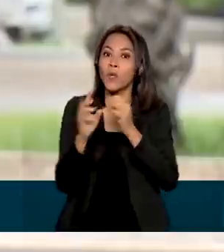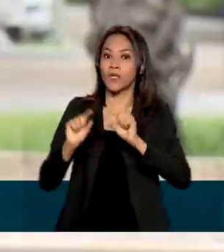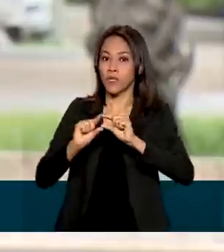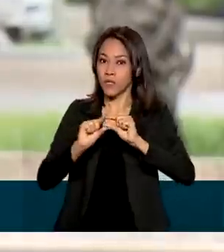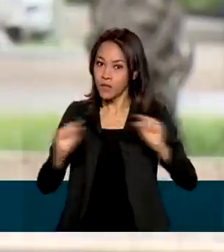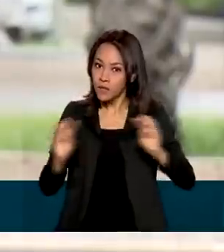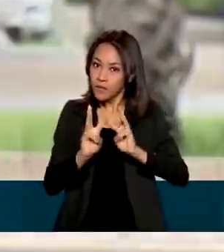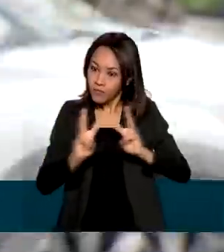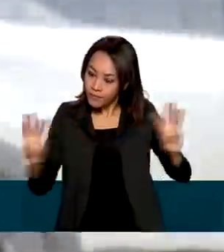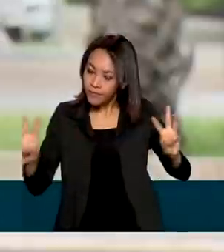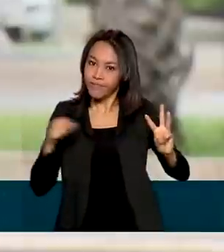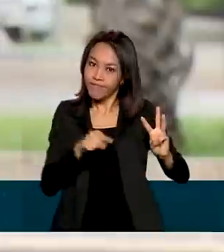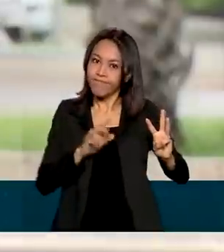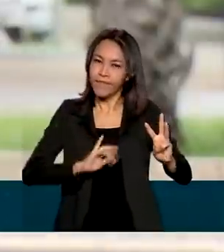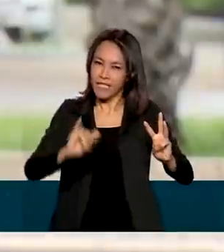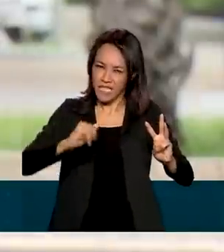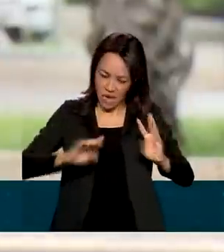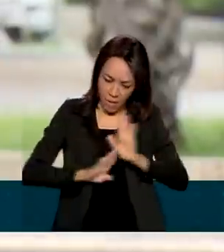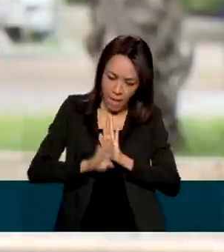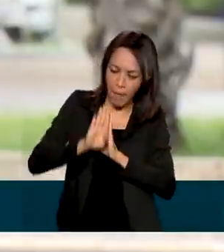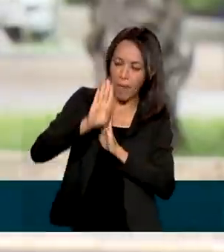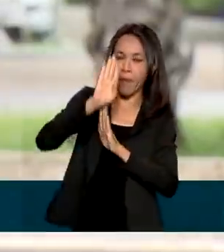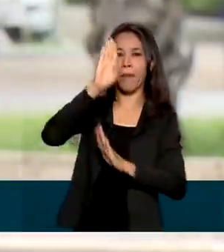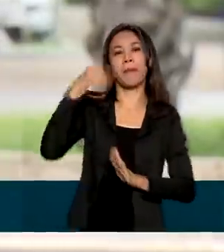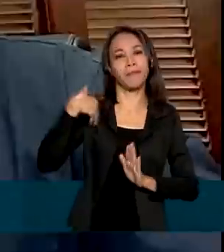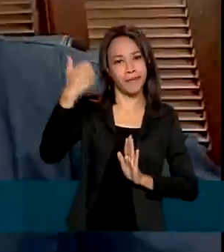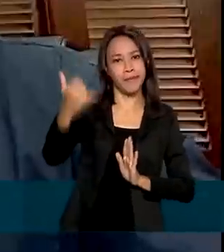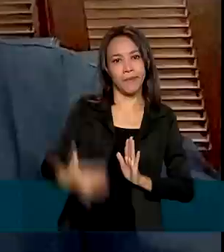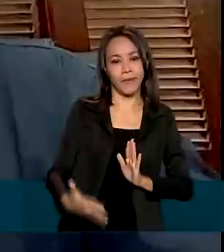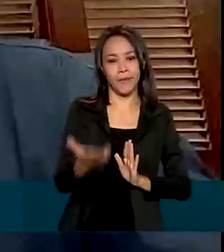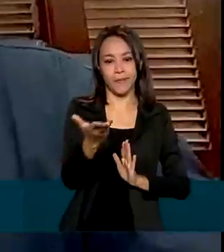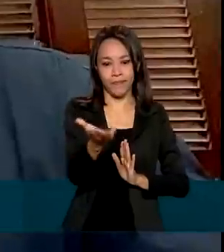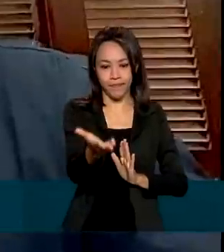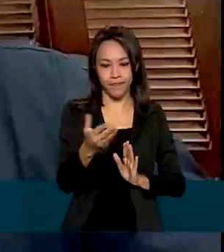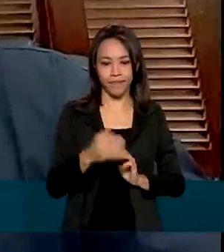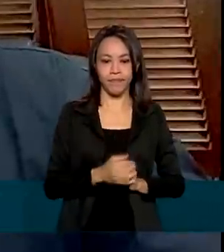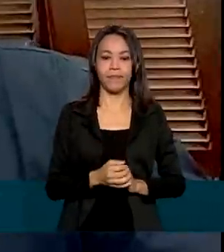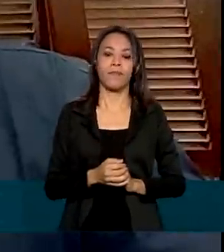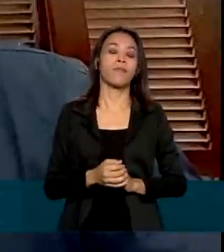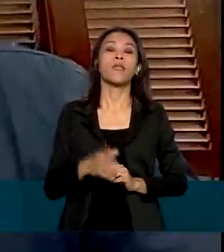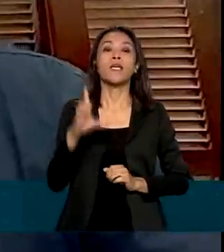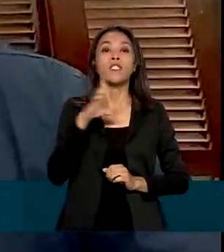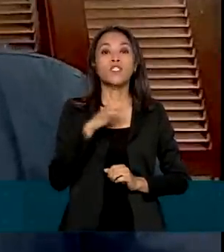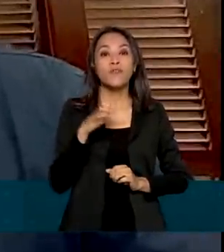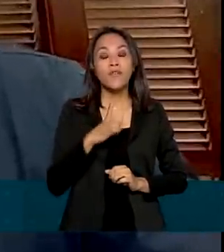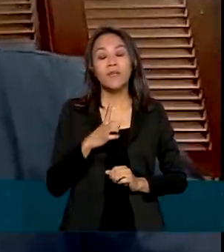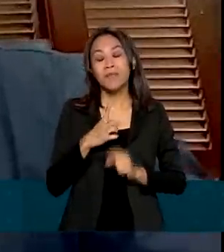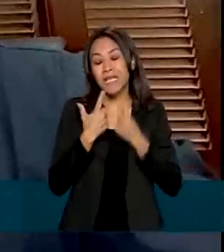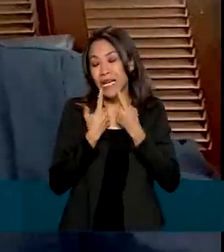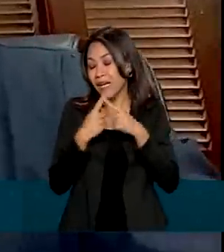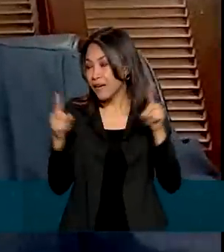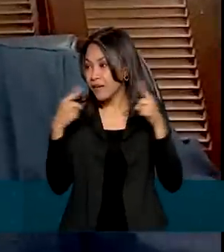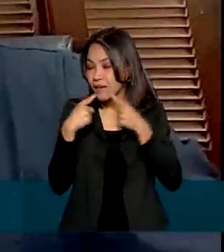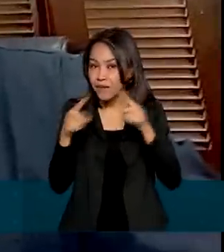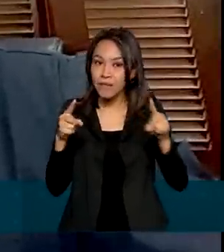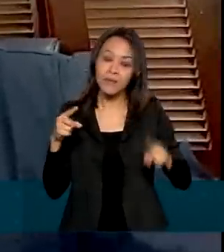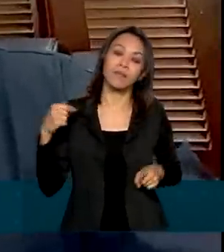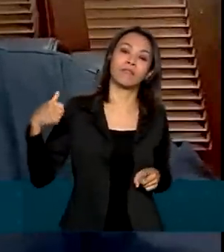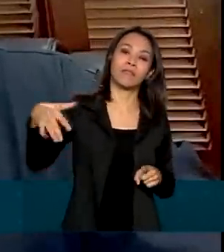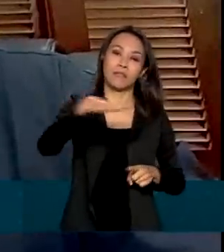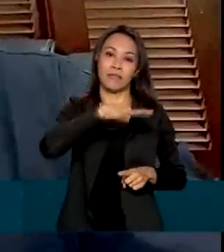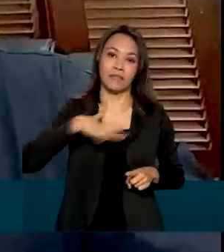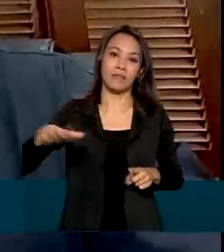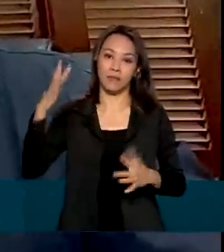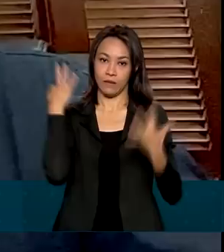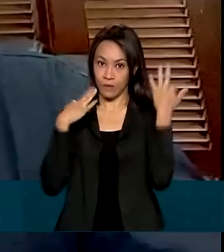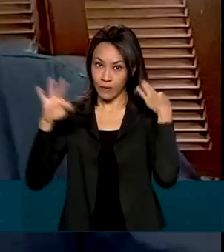dispararam este ano, segundo a Senacom. Tivemos um aumento expressivo de reclamações relacionadas ao setor de viagens, de